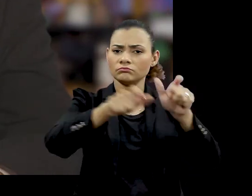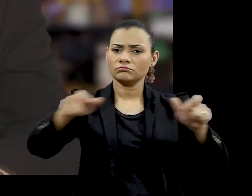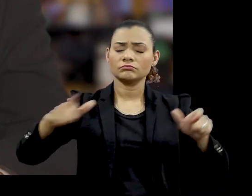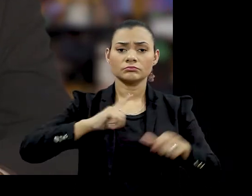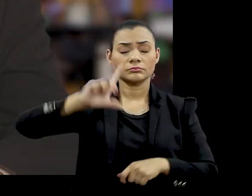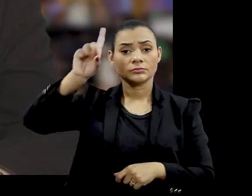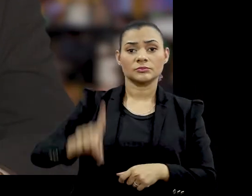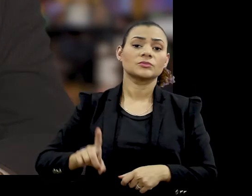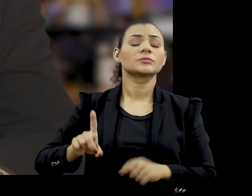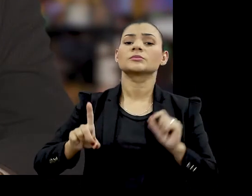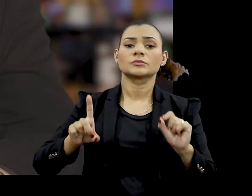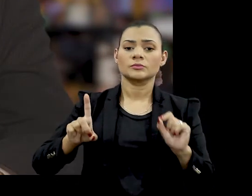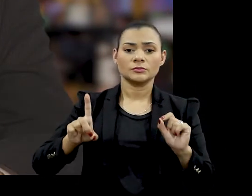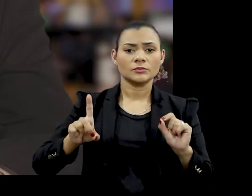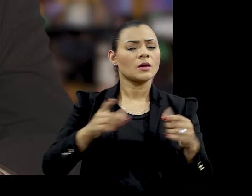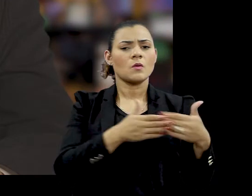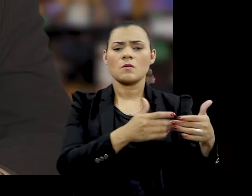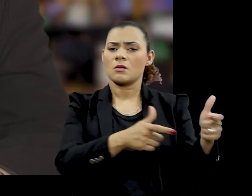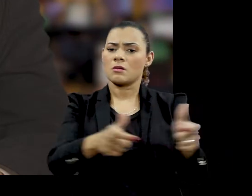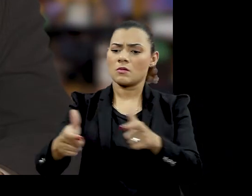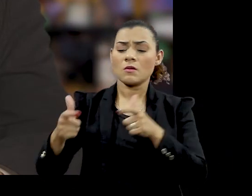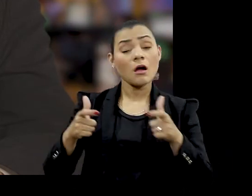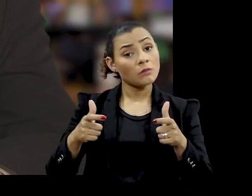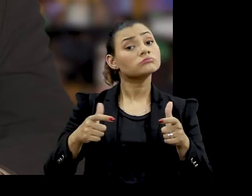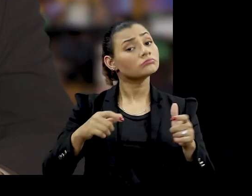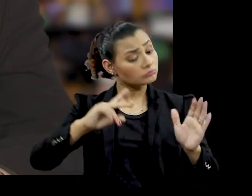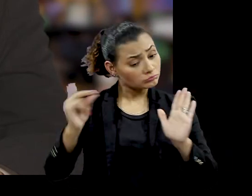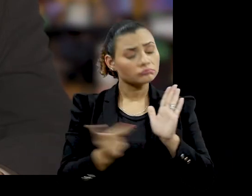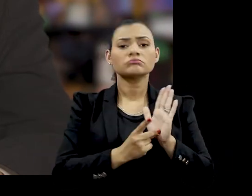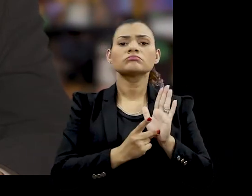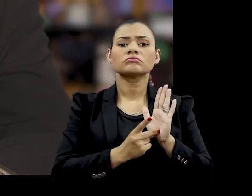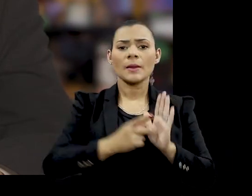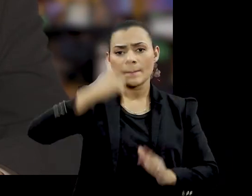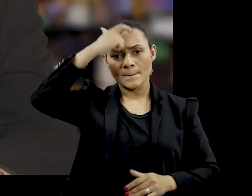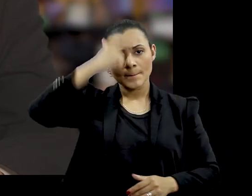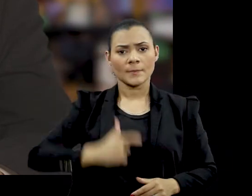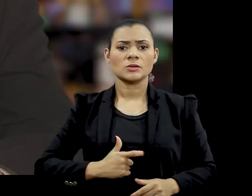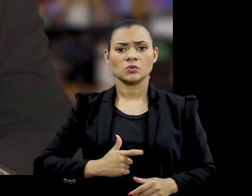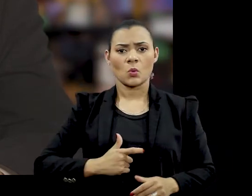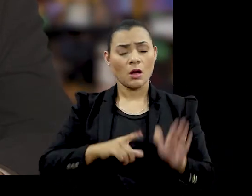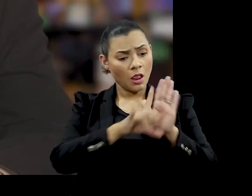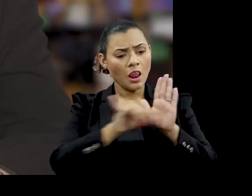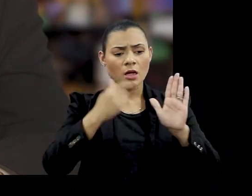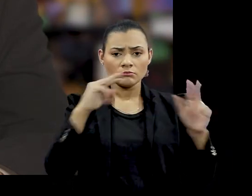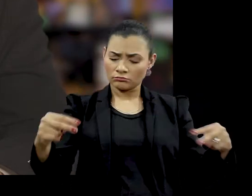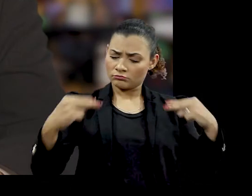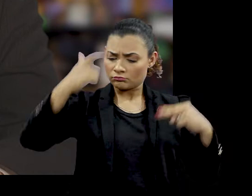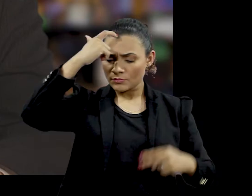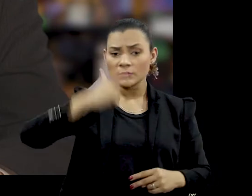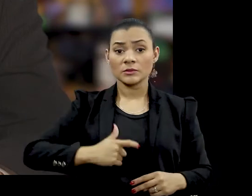indivíduos têm o direito de ser Em todos os lugares Reconhecidos como uma pessoa perante a lei